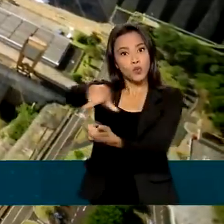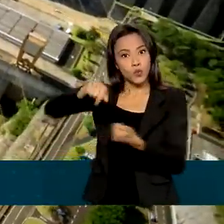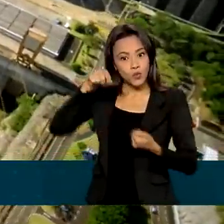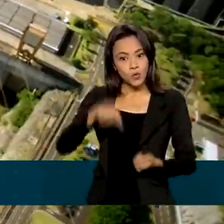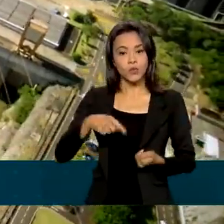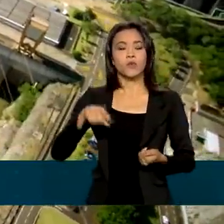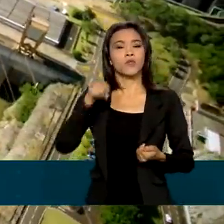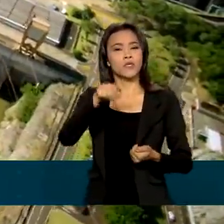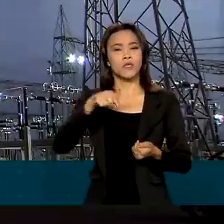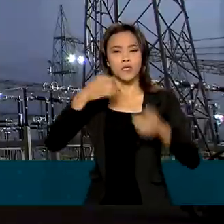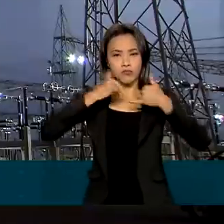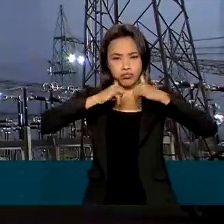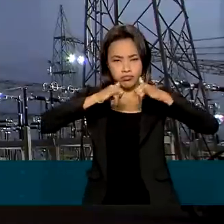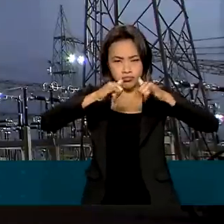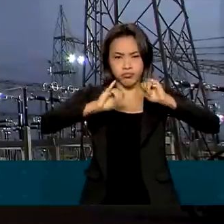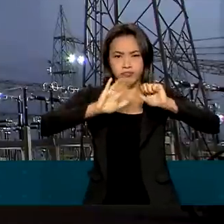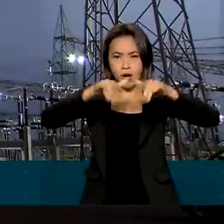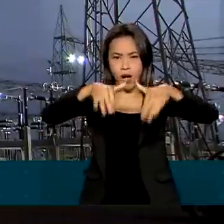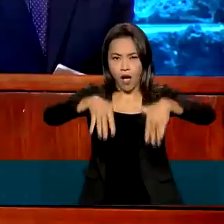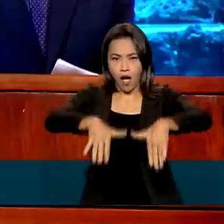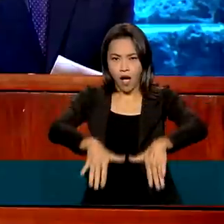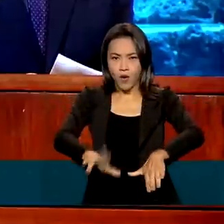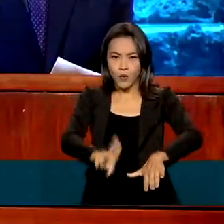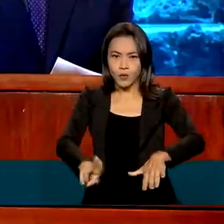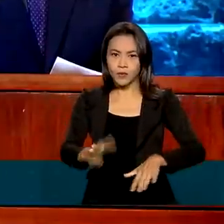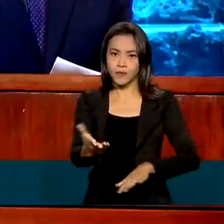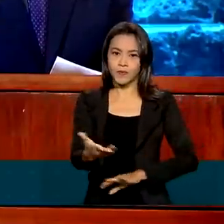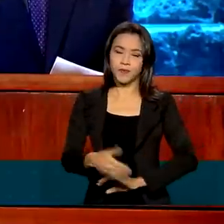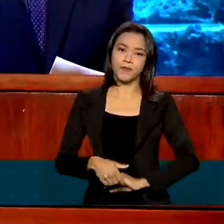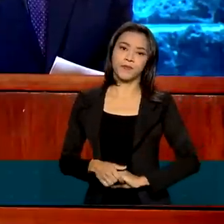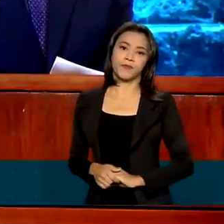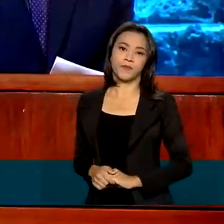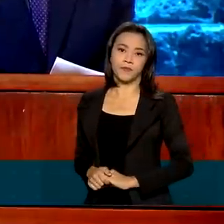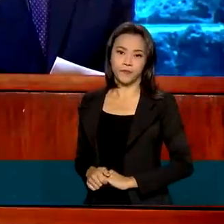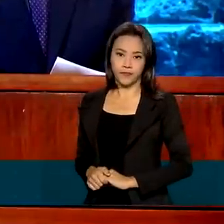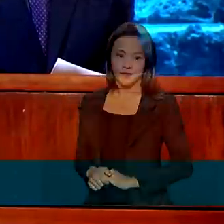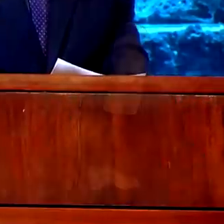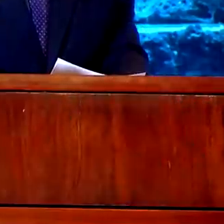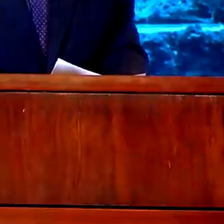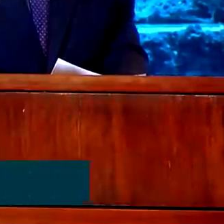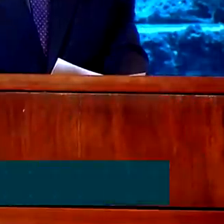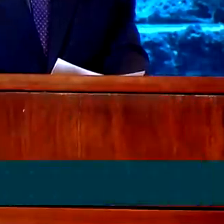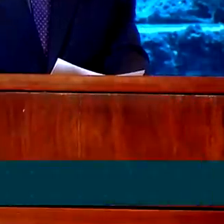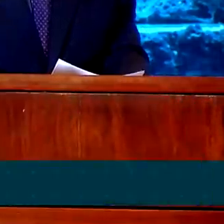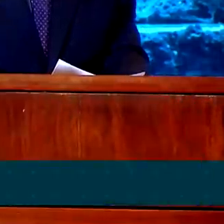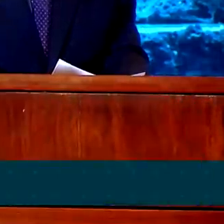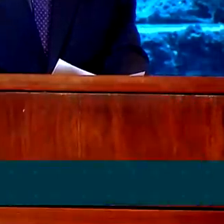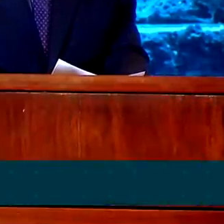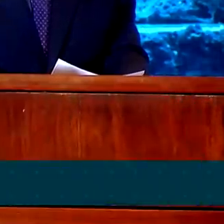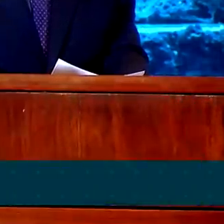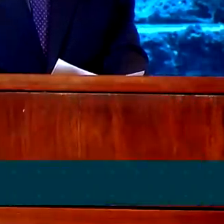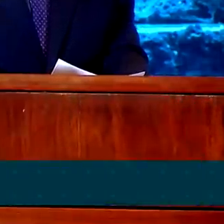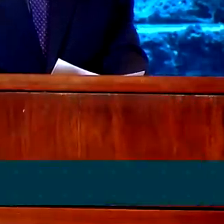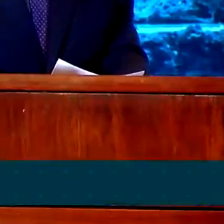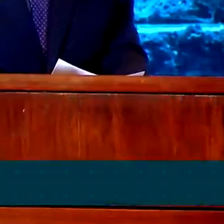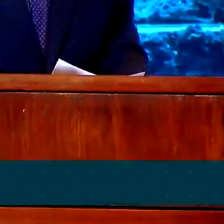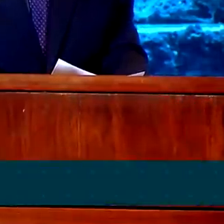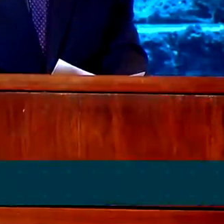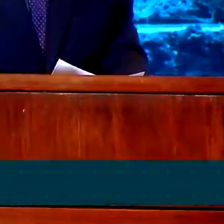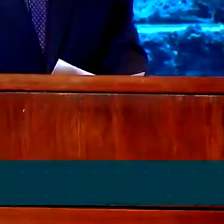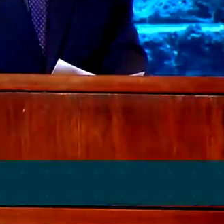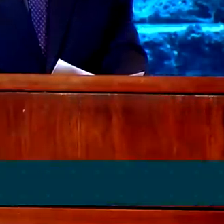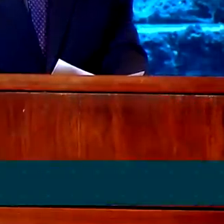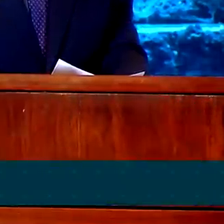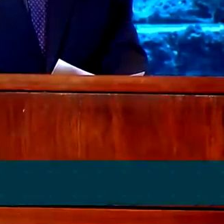geração de energia limpa e renovável. Em poucos anos, todos os consumidores brasileiros